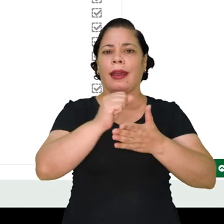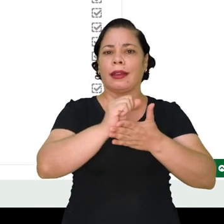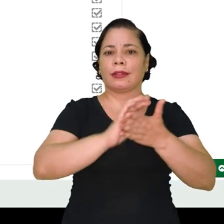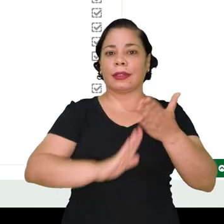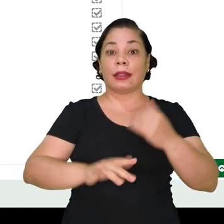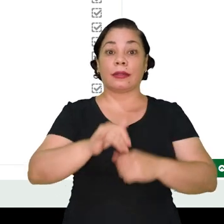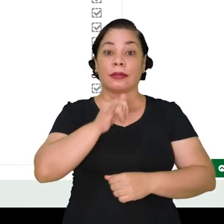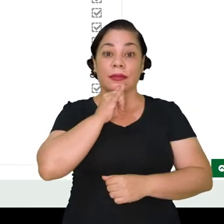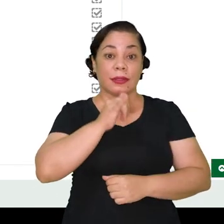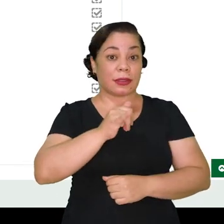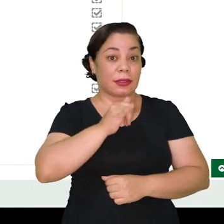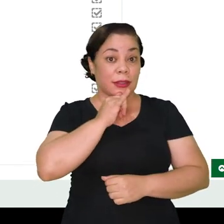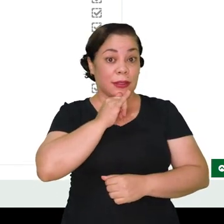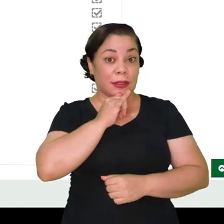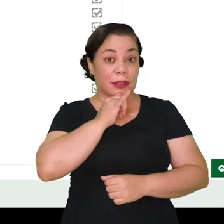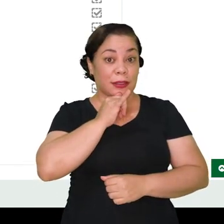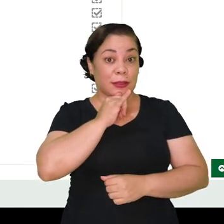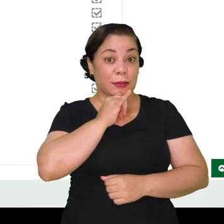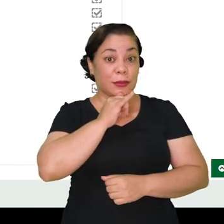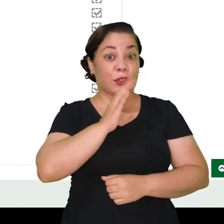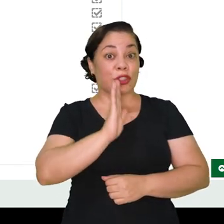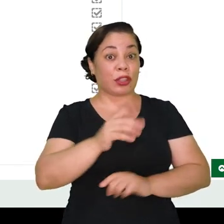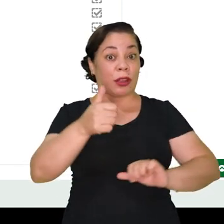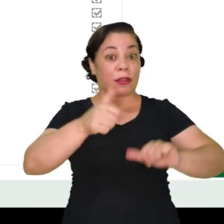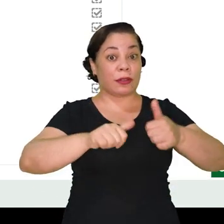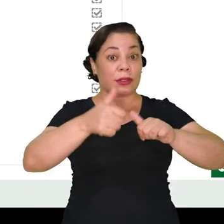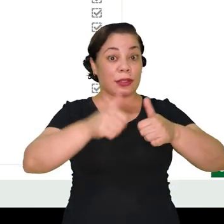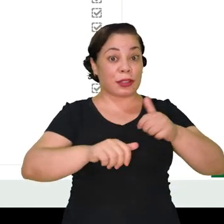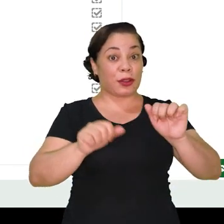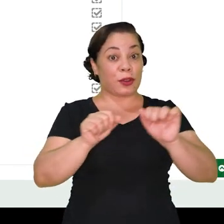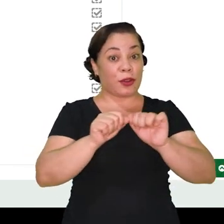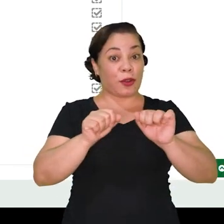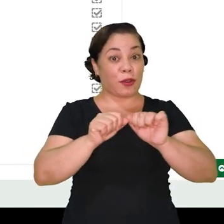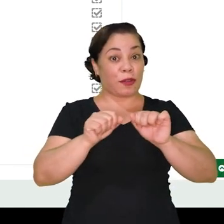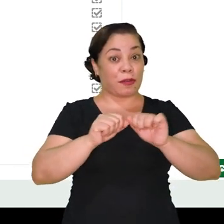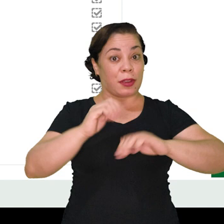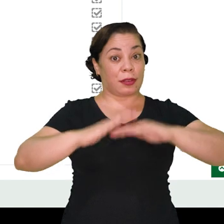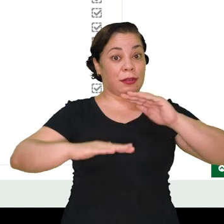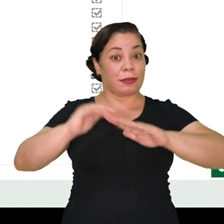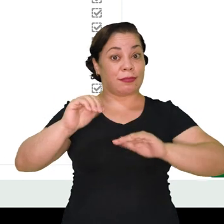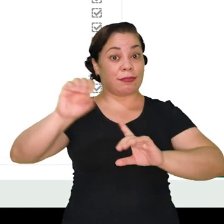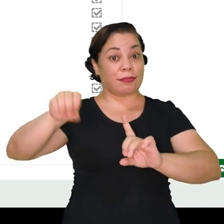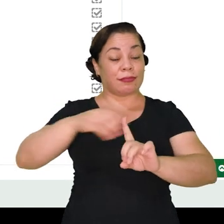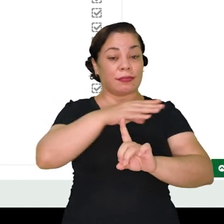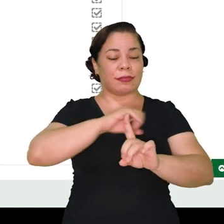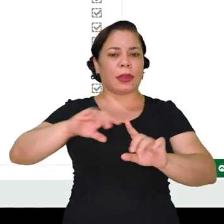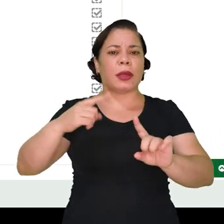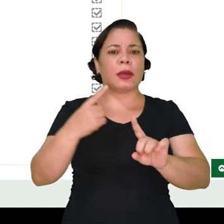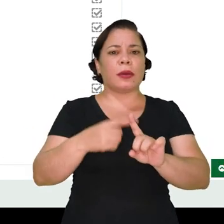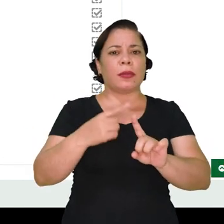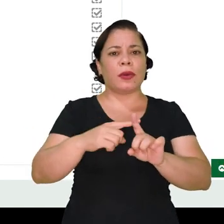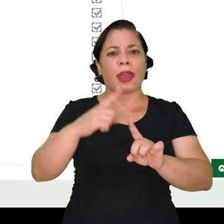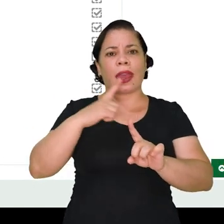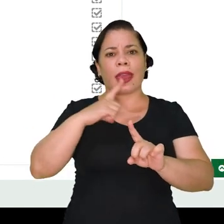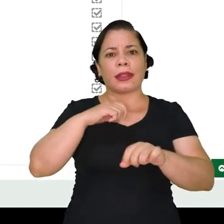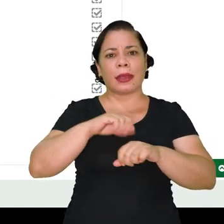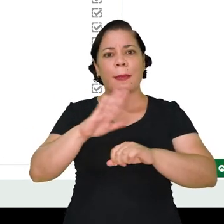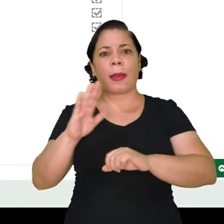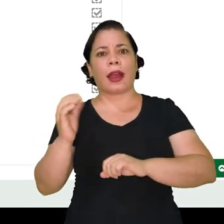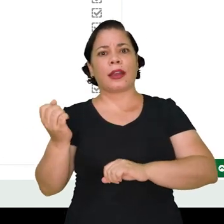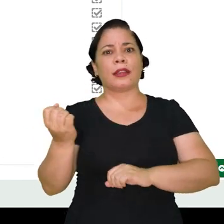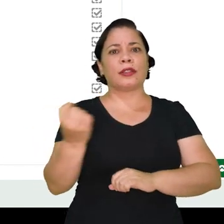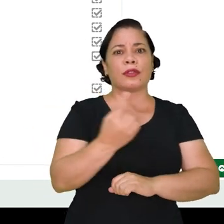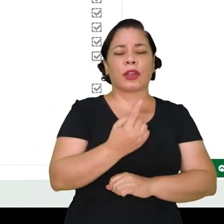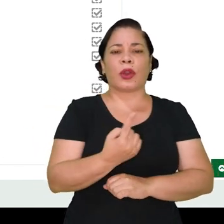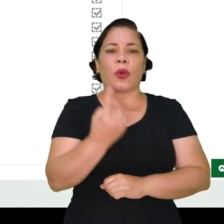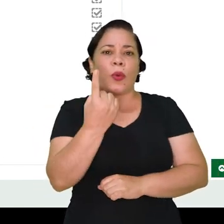atividades, exemplos de avaliação realizada pelo mediador diretamente na atividade. E por que nós temos mais de uma